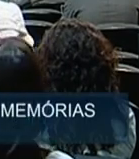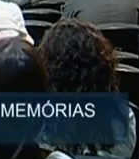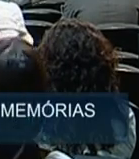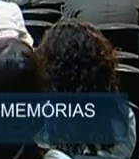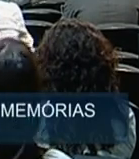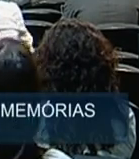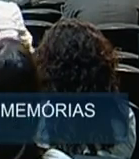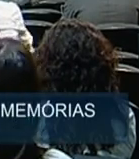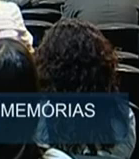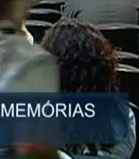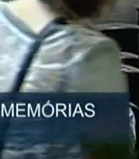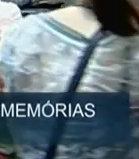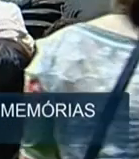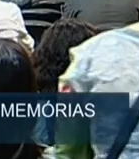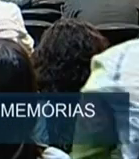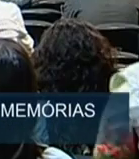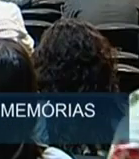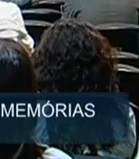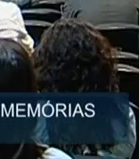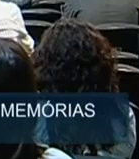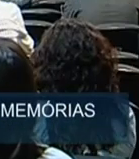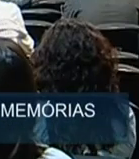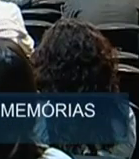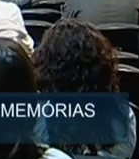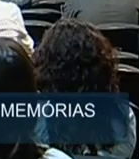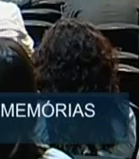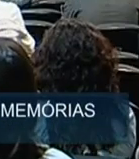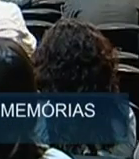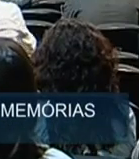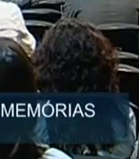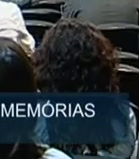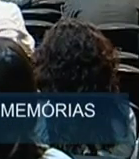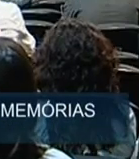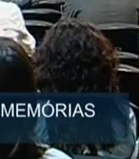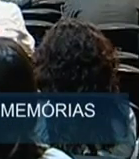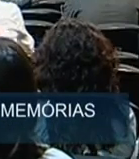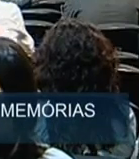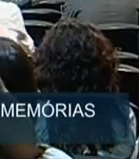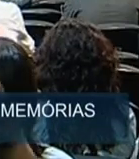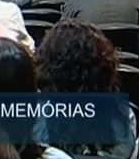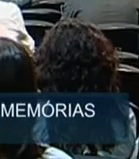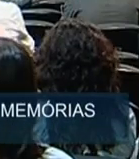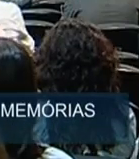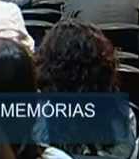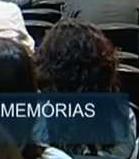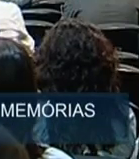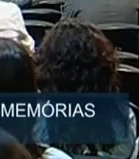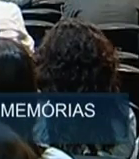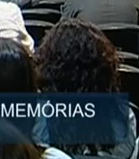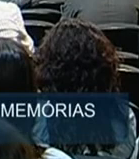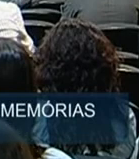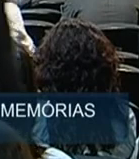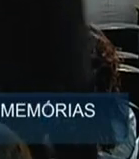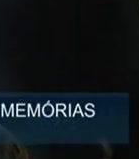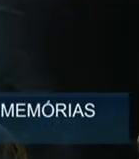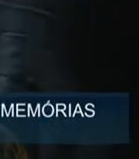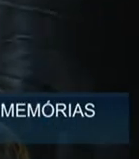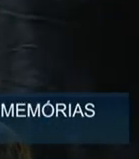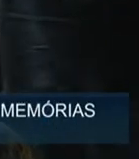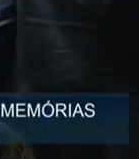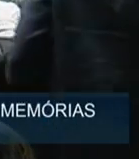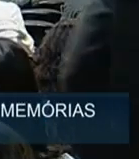conta que era lá no interior de Minas, não se discutia política e, de repente, teve um exilado e como é que eles se aproximaram dessa história,